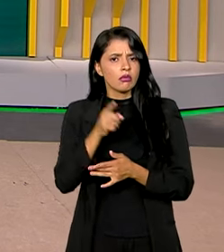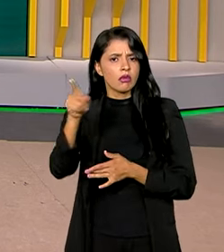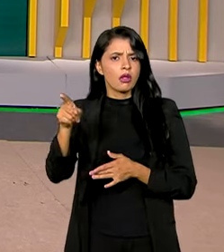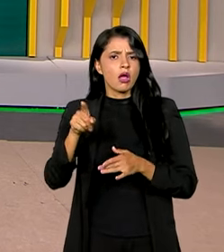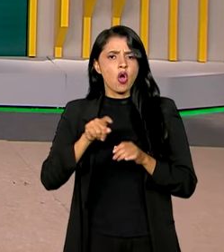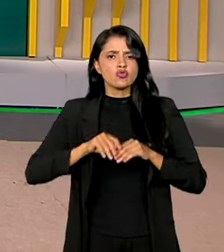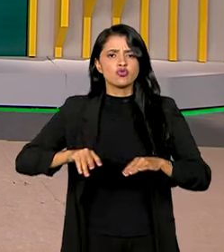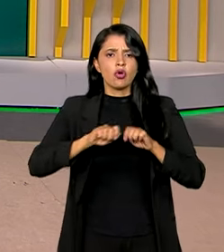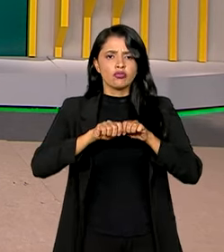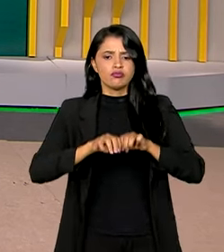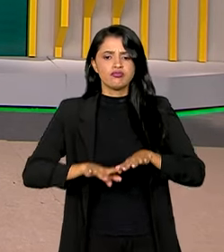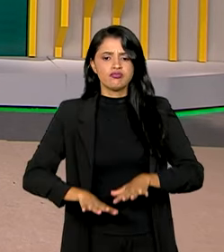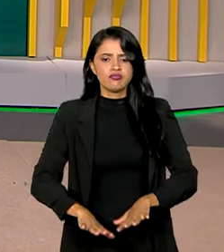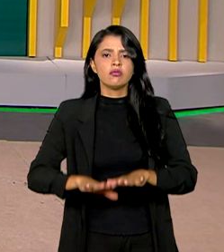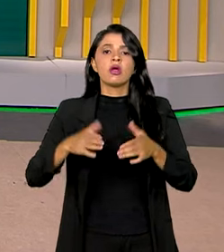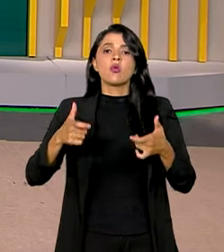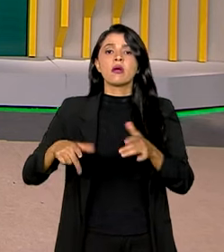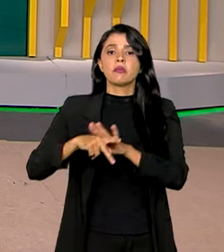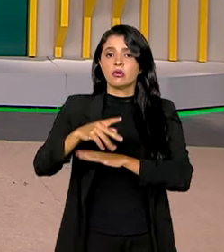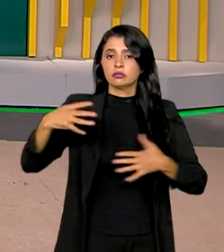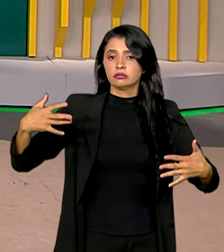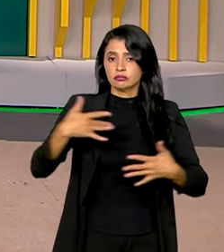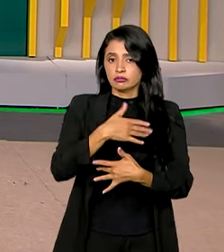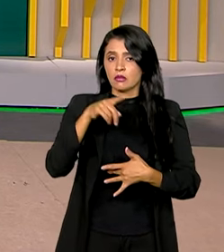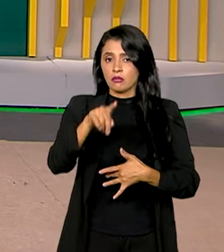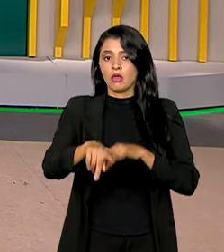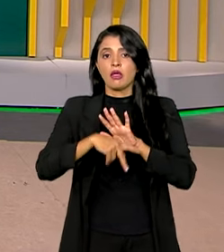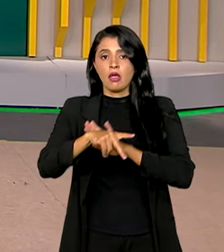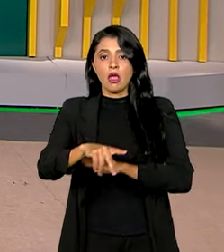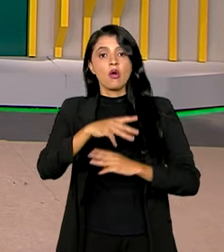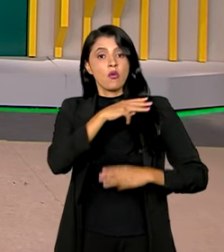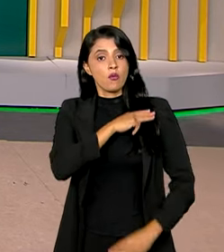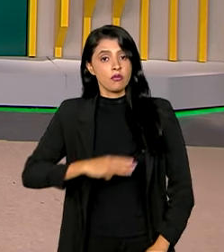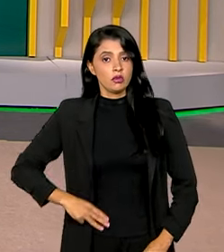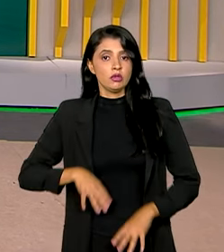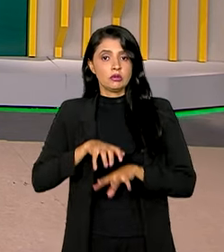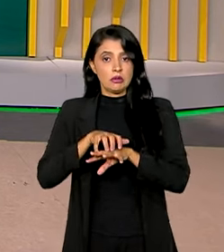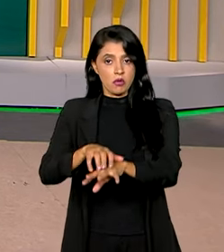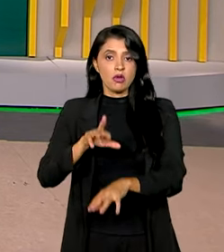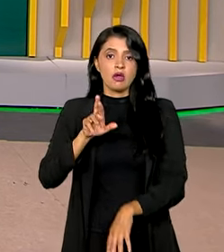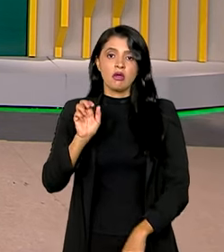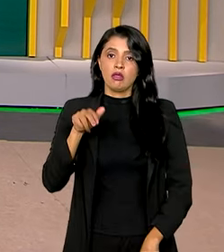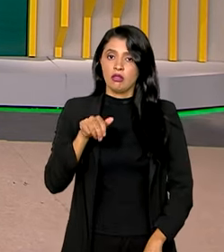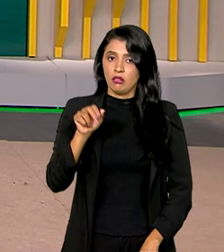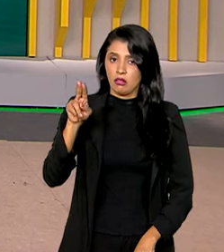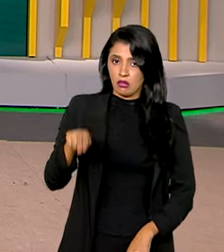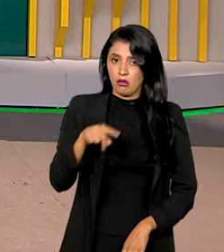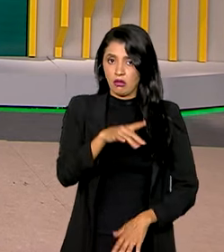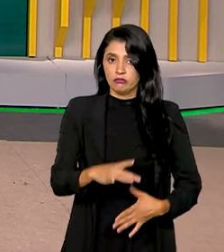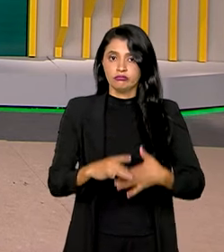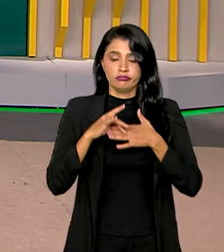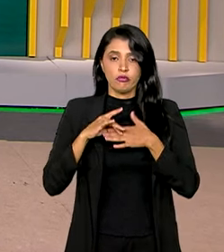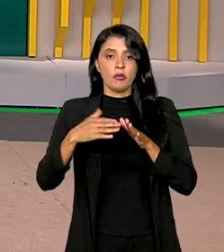afundamento do solo em bairros da cidade. A missão, chefiada pelo ministro dos transportes, Renan Filho, foi solicitada